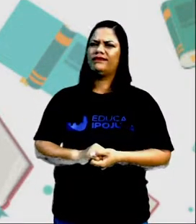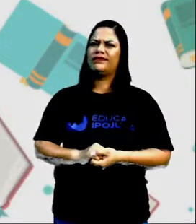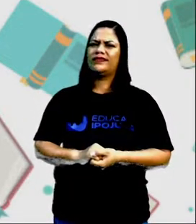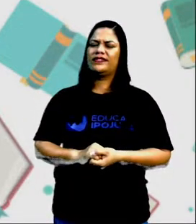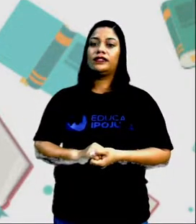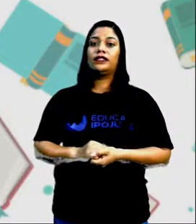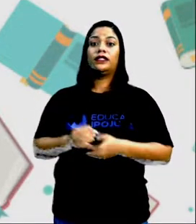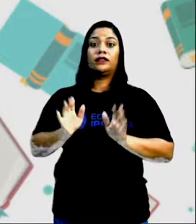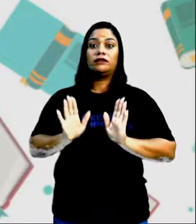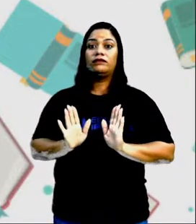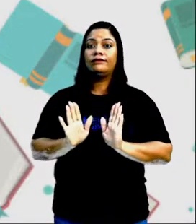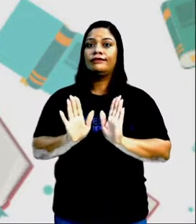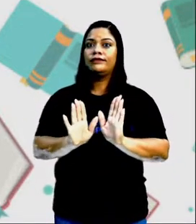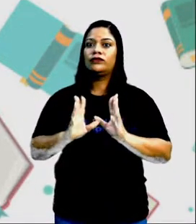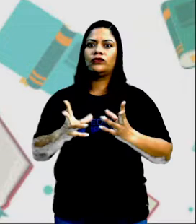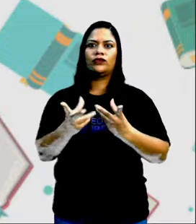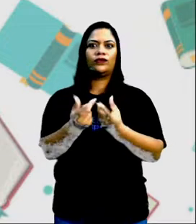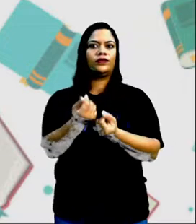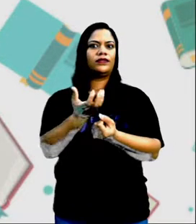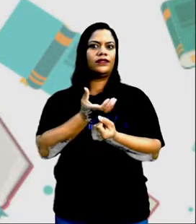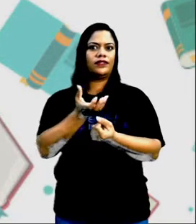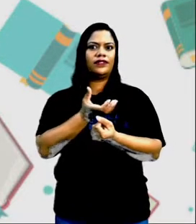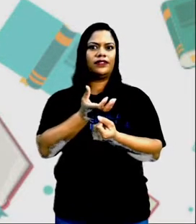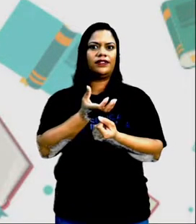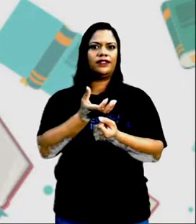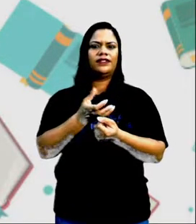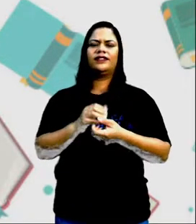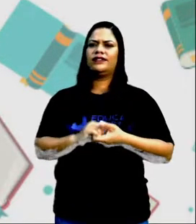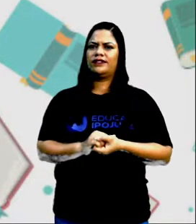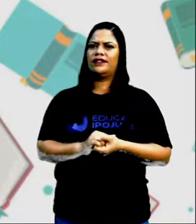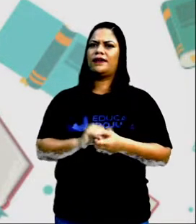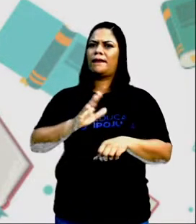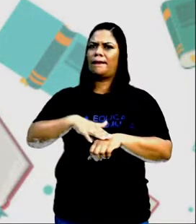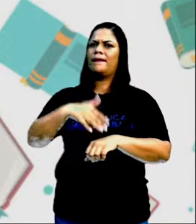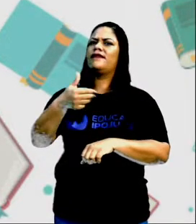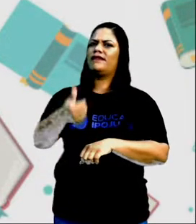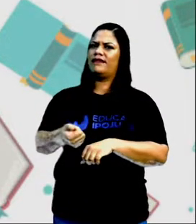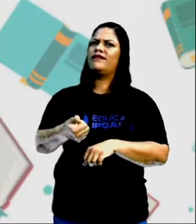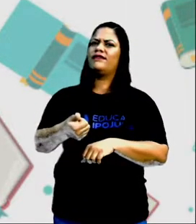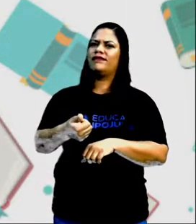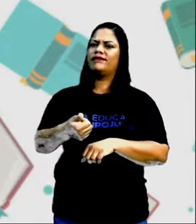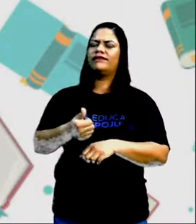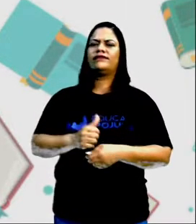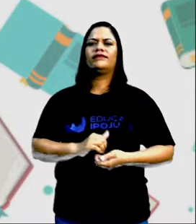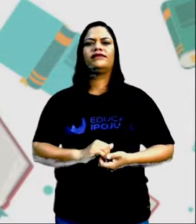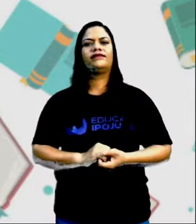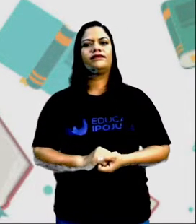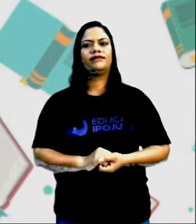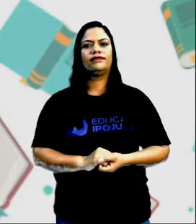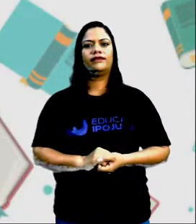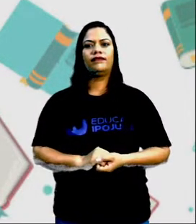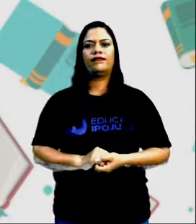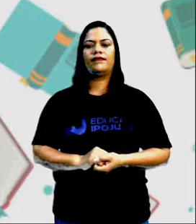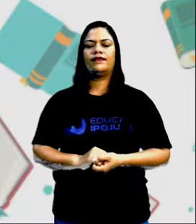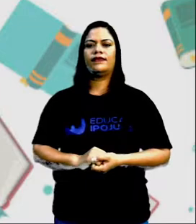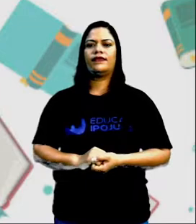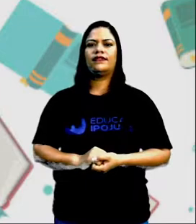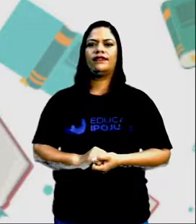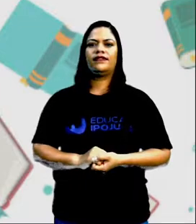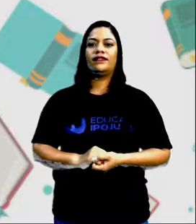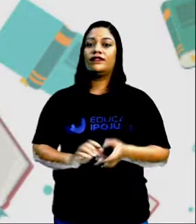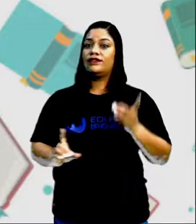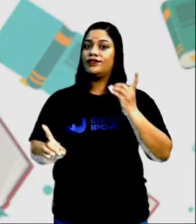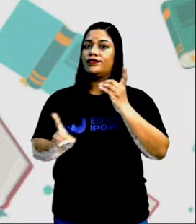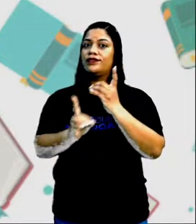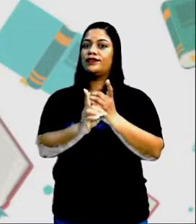arrastando tudo aquilo que ele queria Em cima de dois troncos, ele deslizava melhor E com isso ele foi